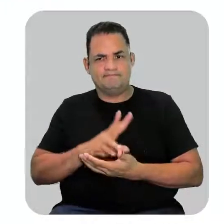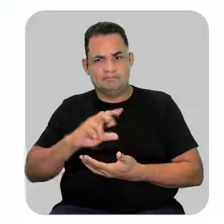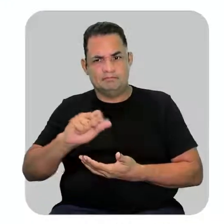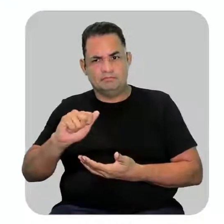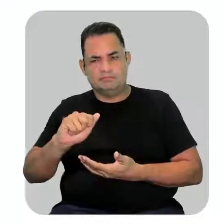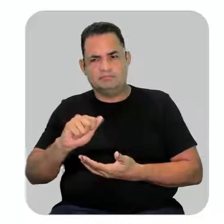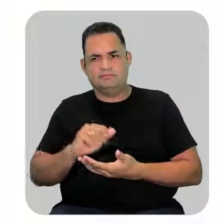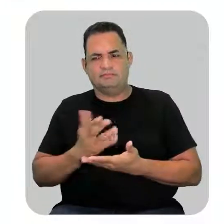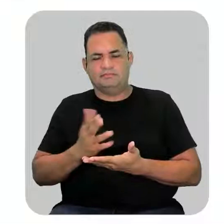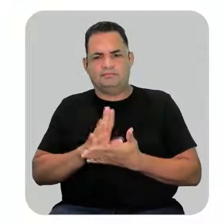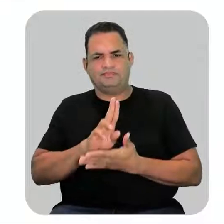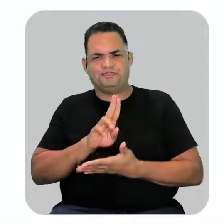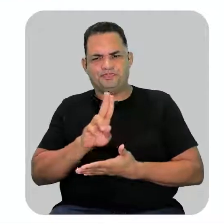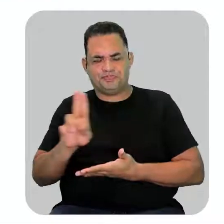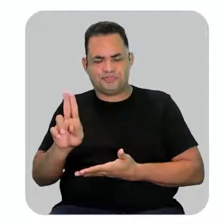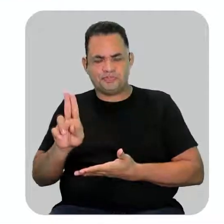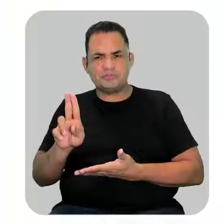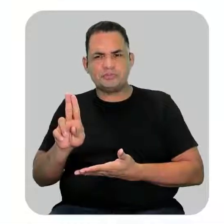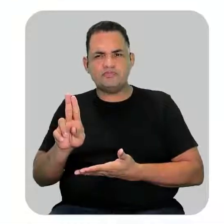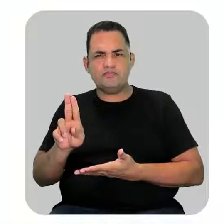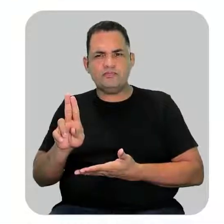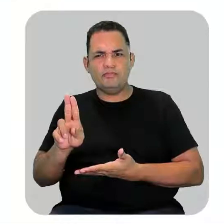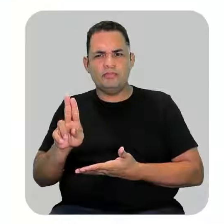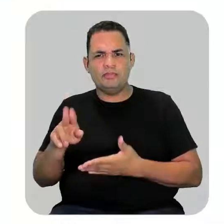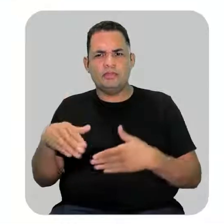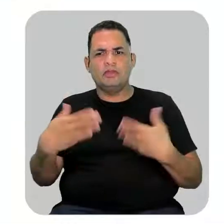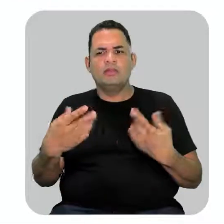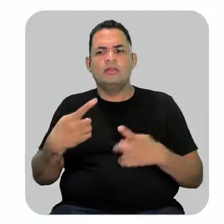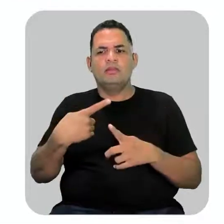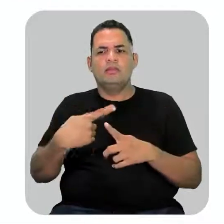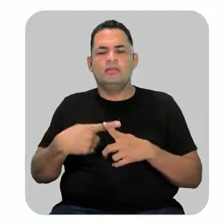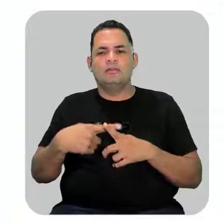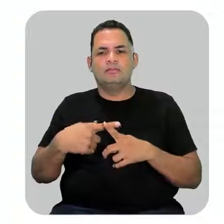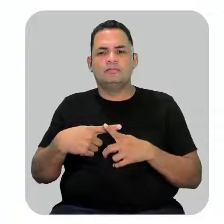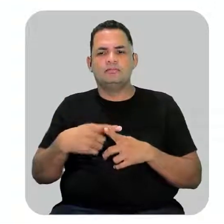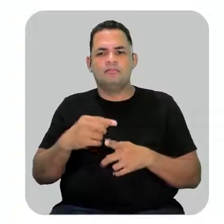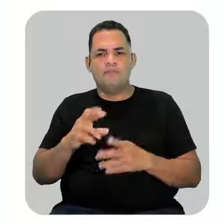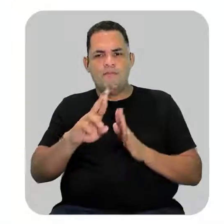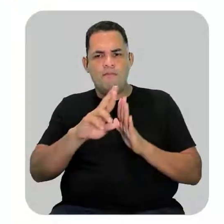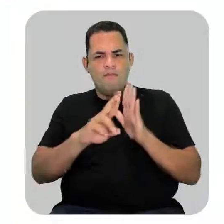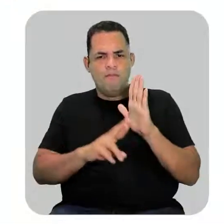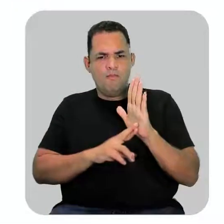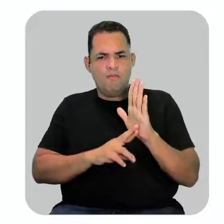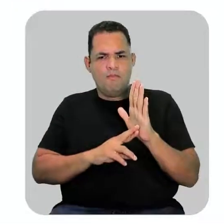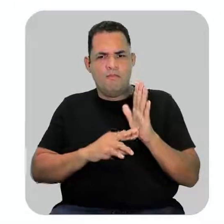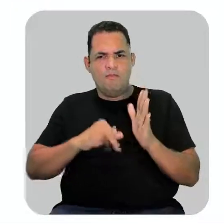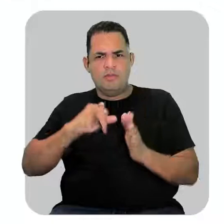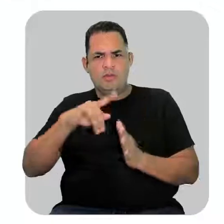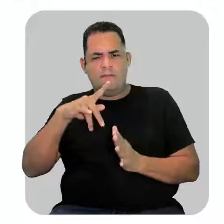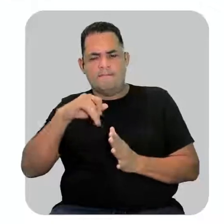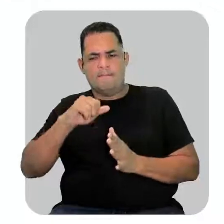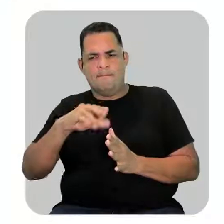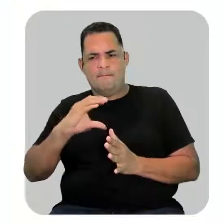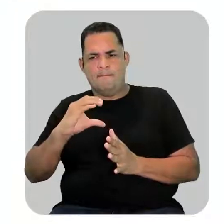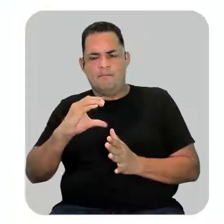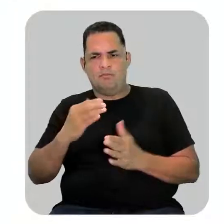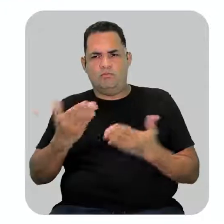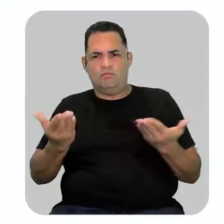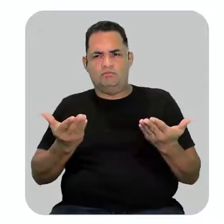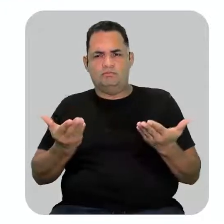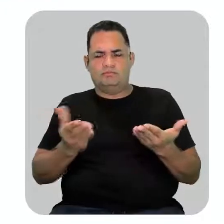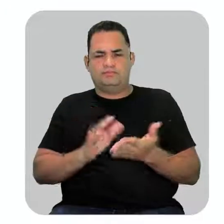nome para o nosso composto. Por regra da IUPAC, eu sempre vou colocar o